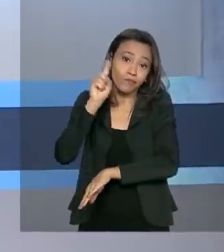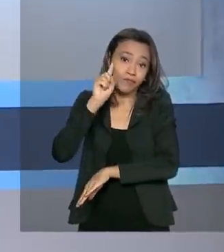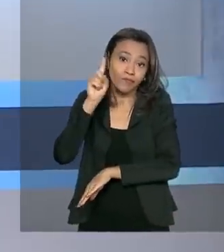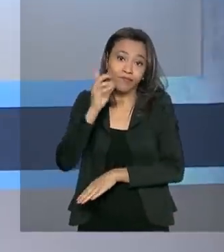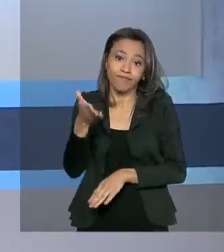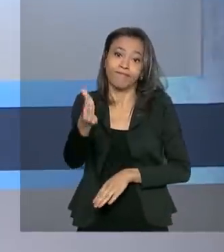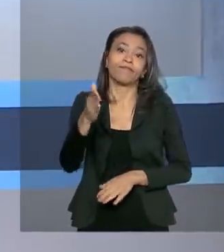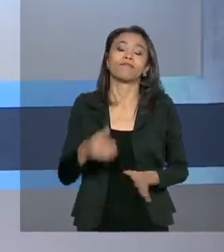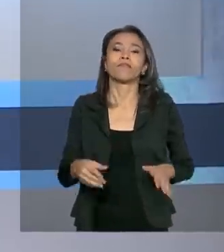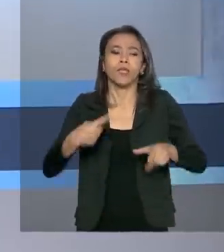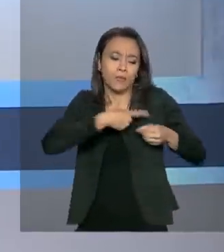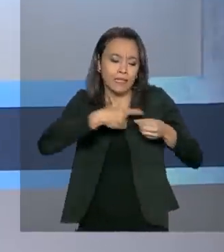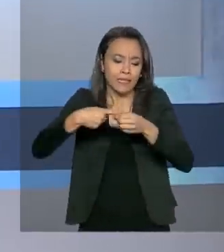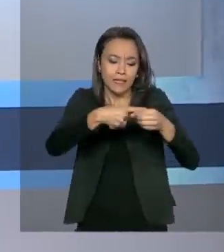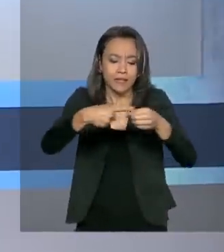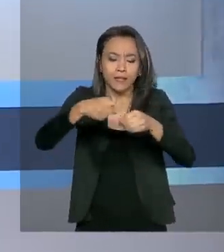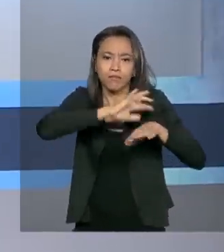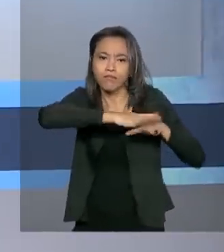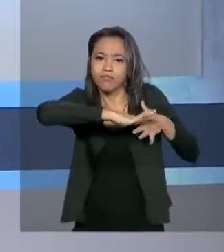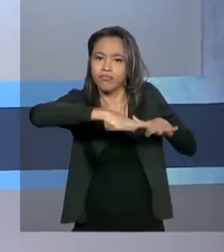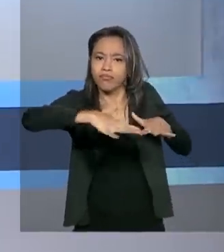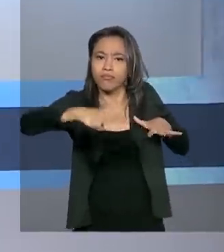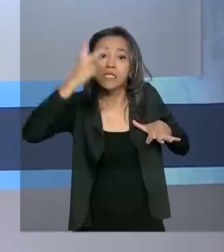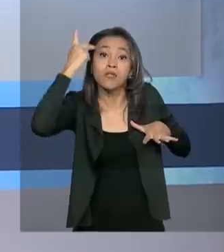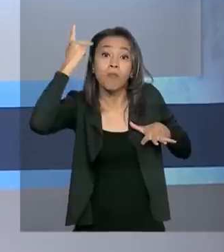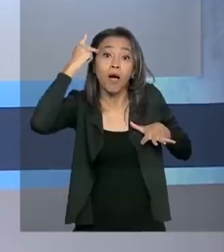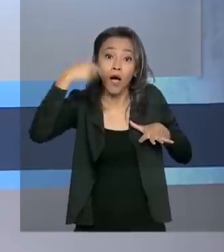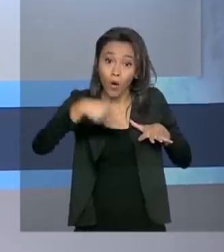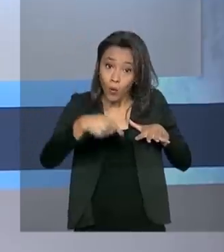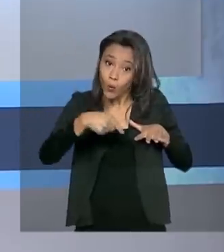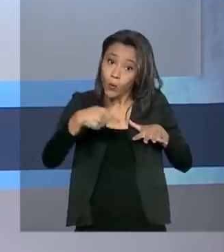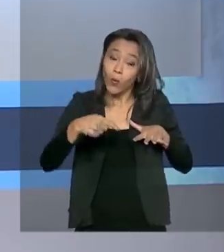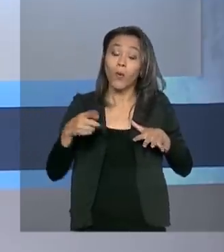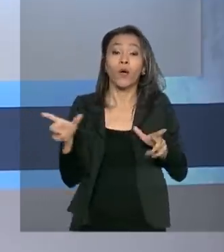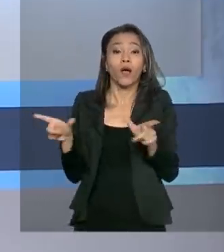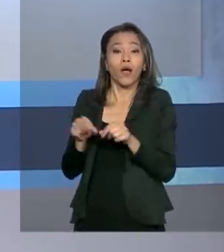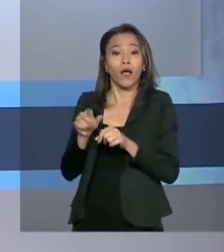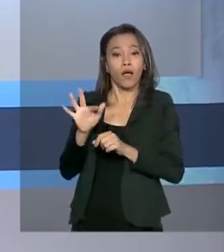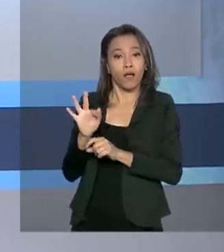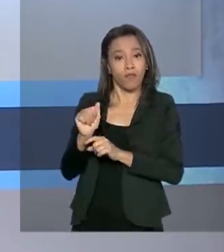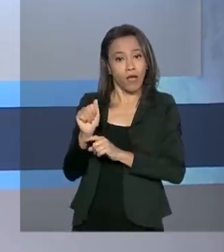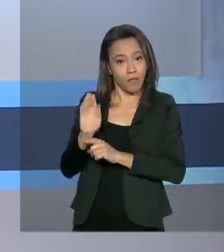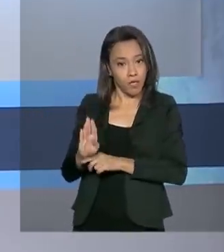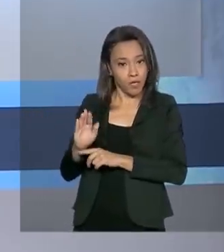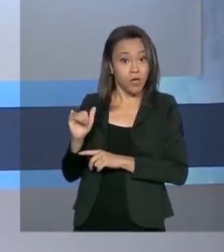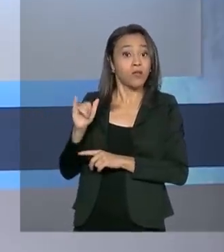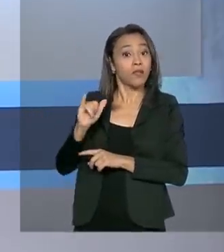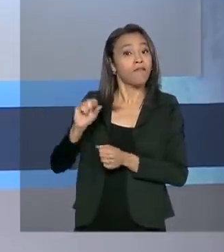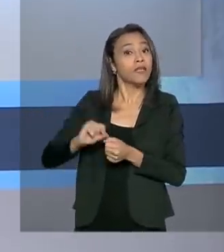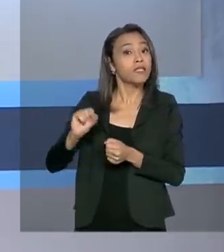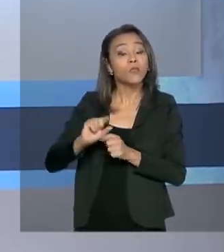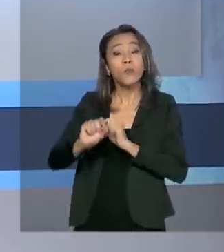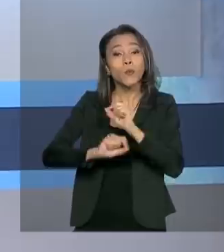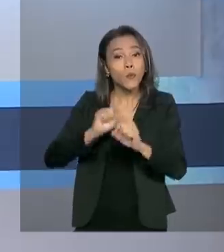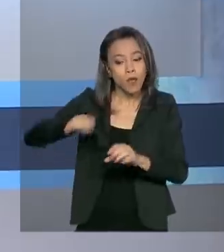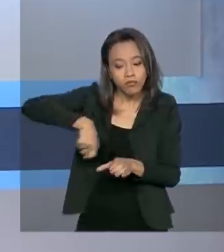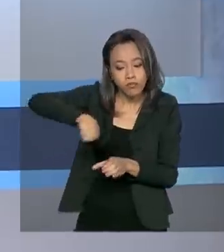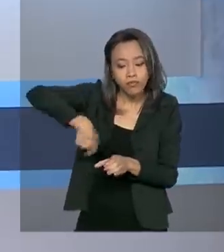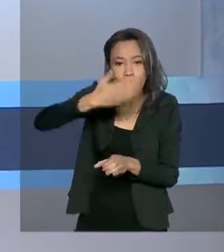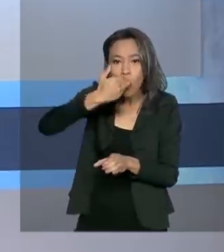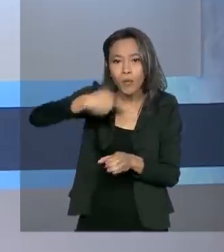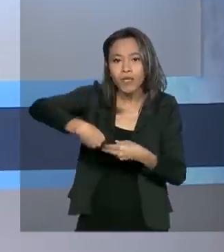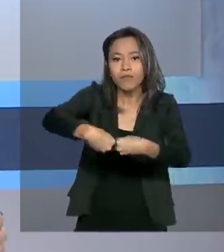E na Baixada Santista, litoral de São Paulo, a Força Aérea Brasileira está fazendo e distribuindo refeições para os